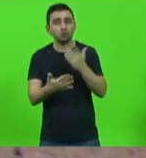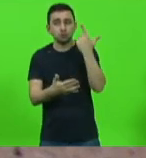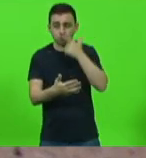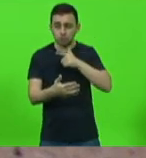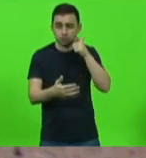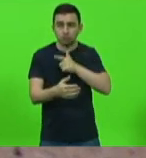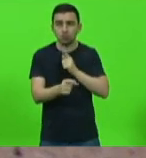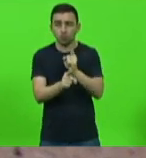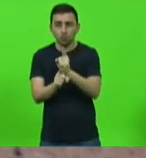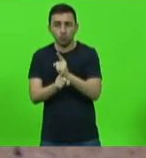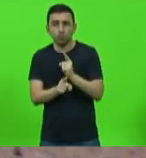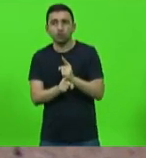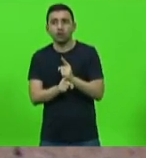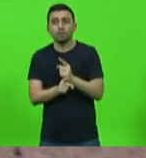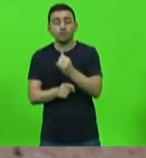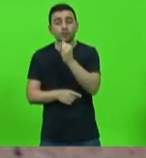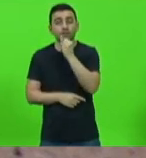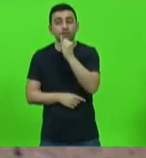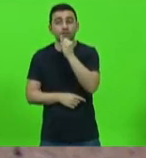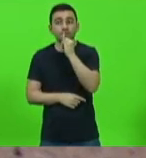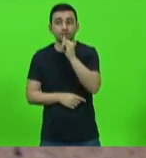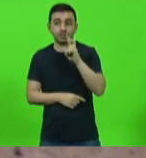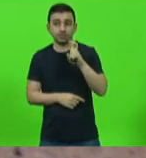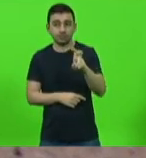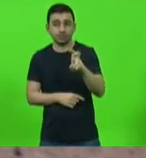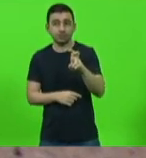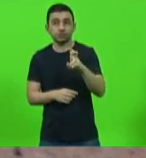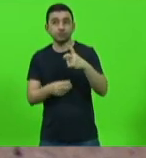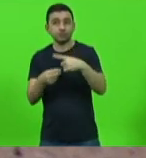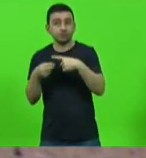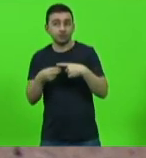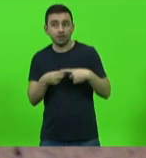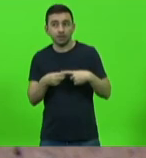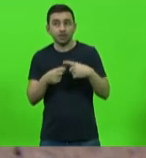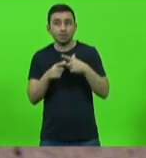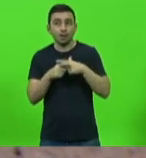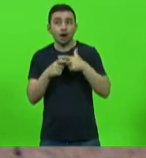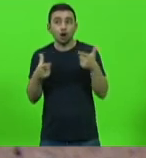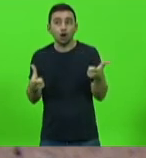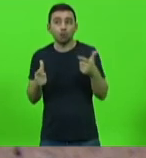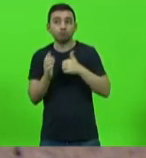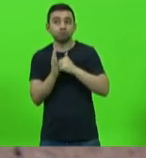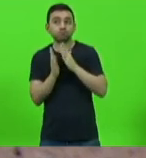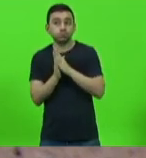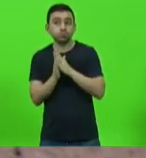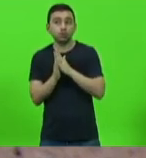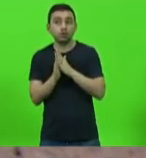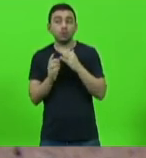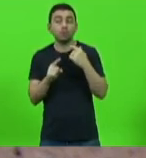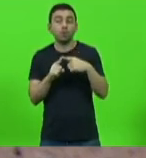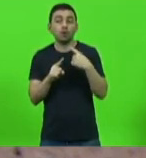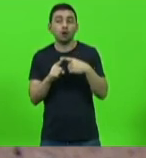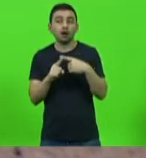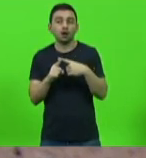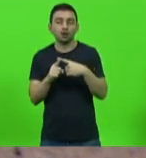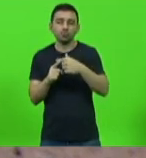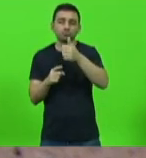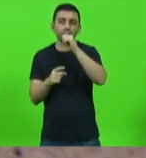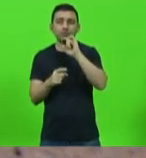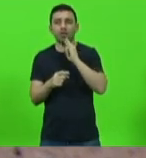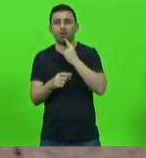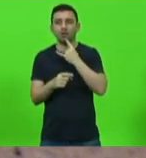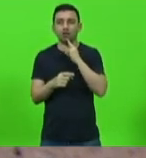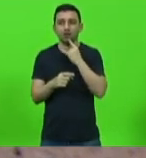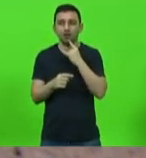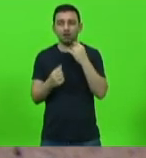nós temos aqui por exemplo as cinco cidades com o maior número de infrações dirigir sob influência de algo.